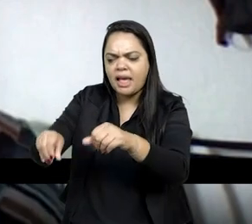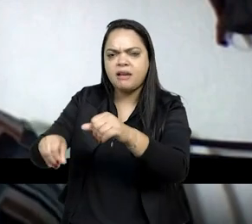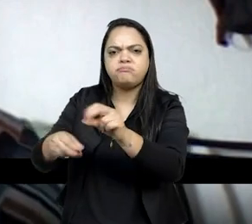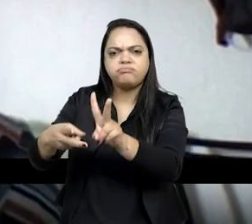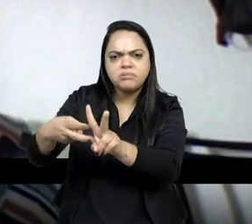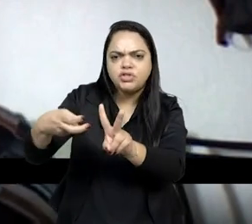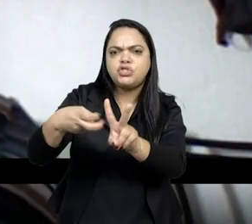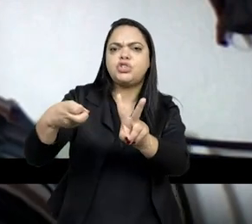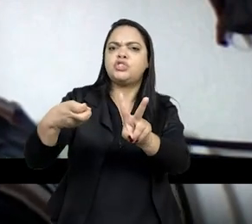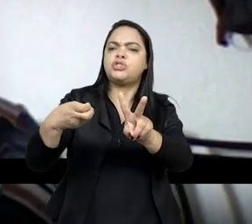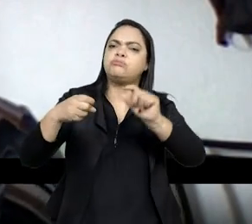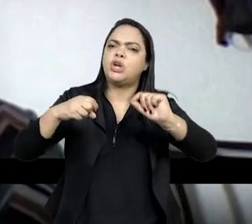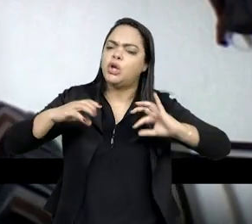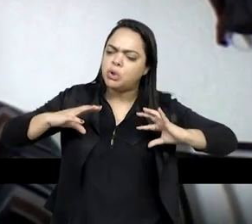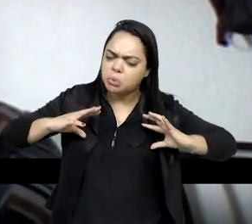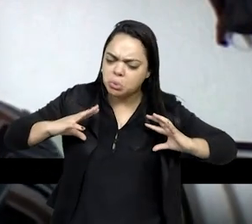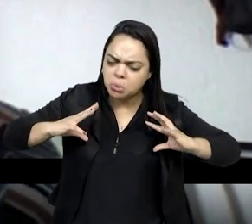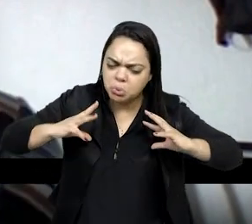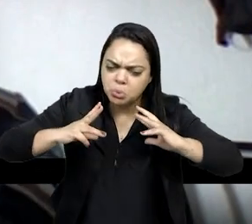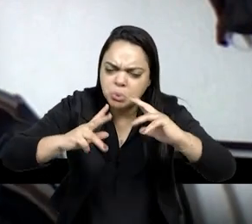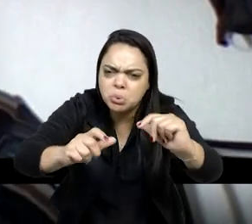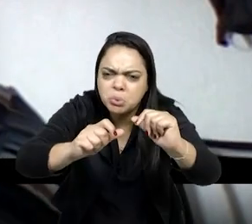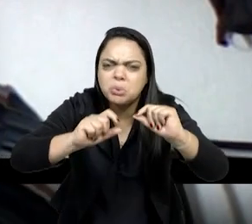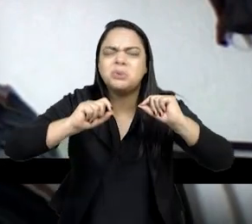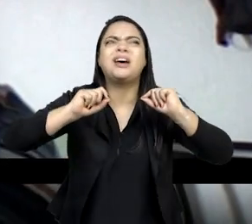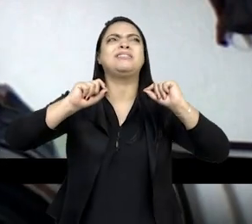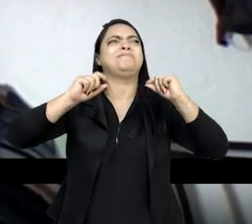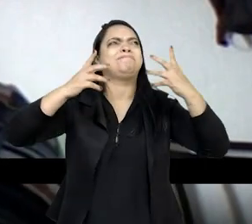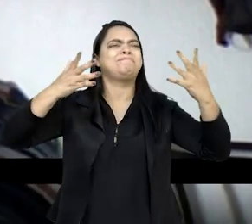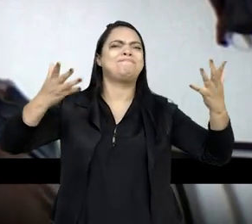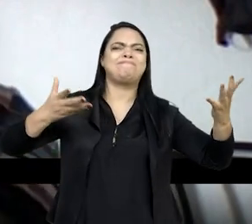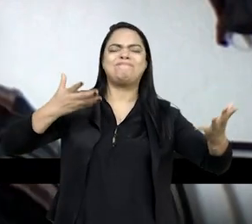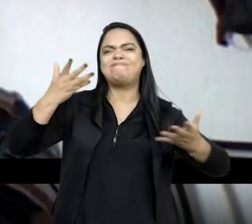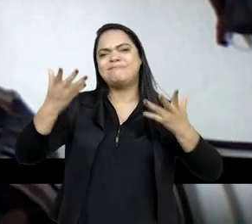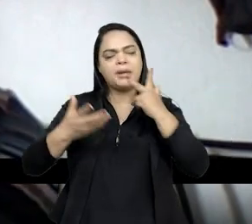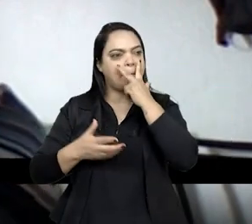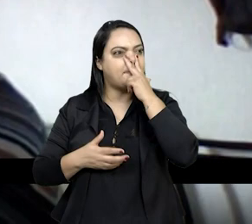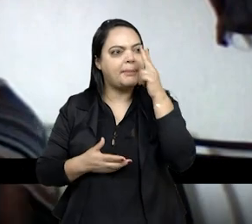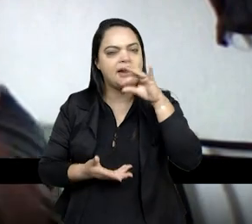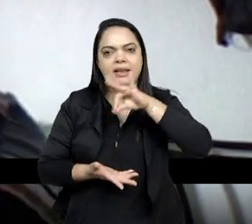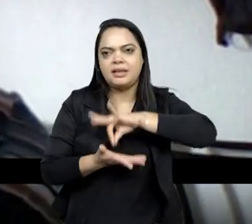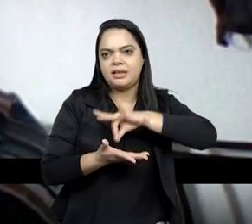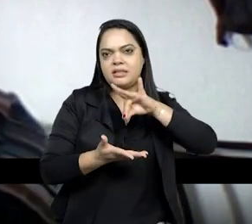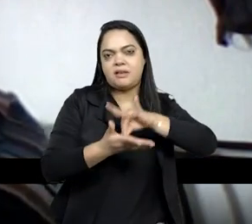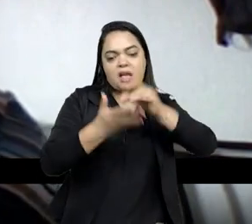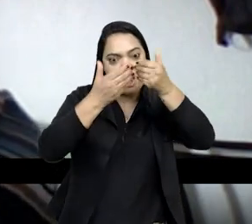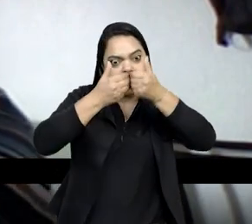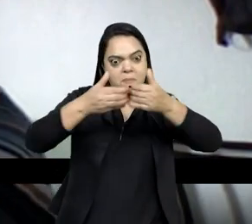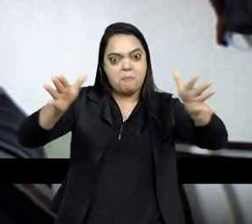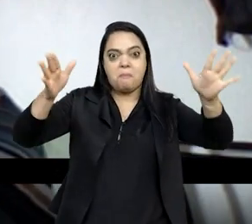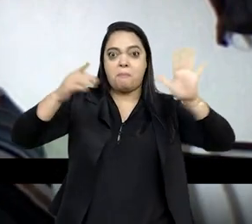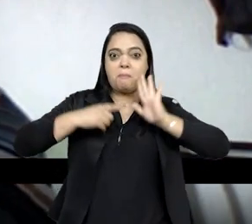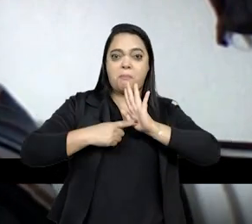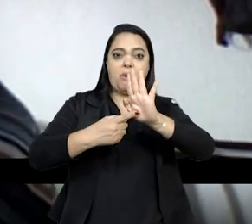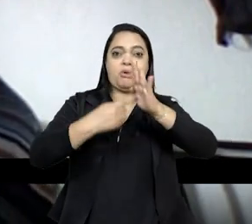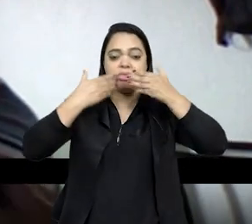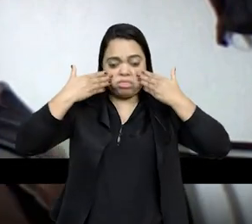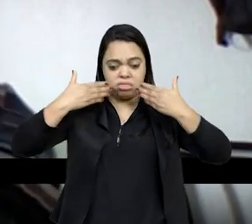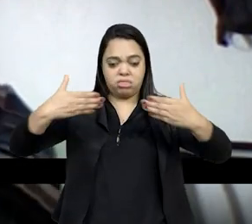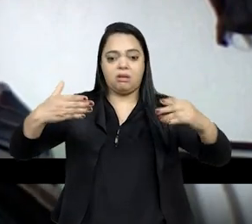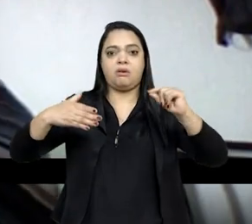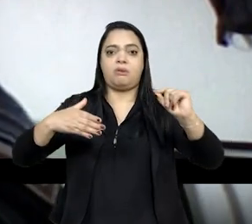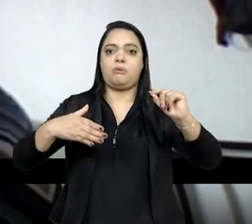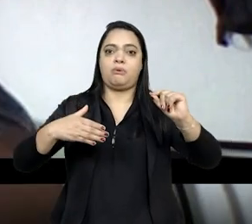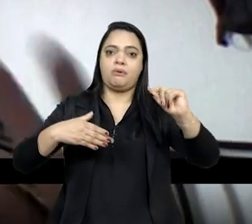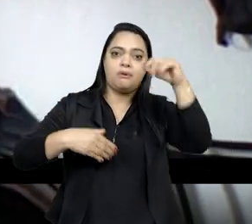e tudo isso fica, mostra, na verdade, escancara que o